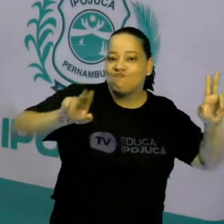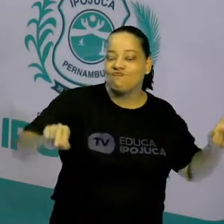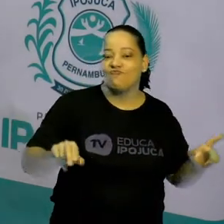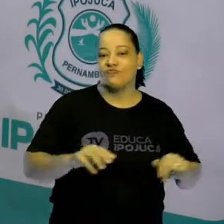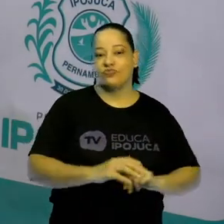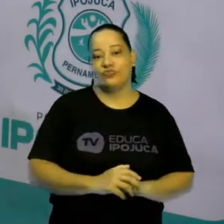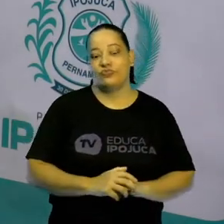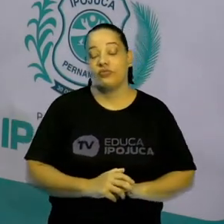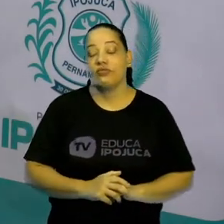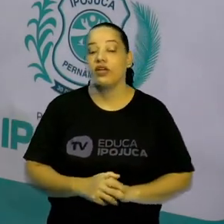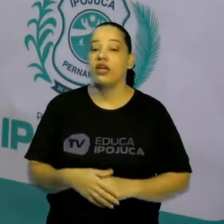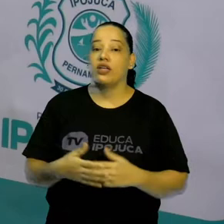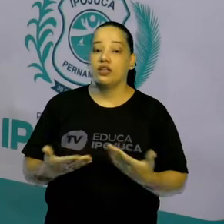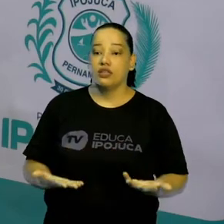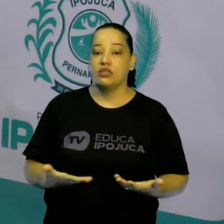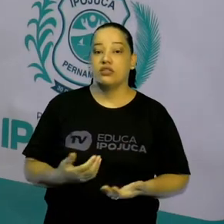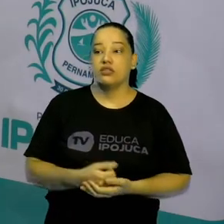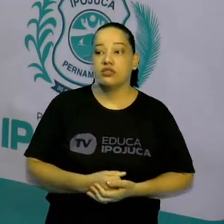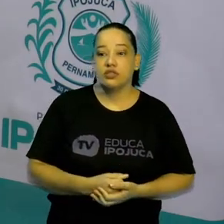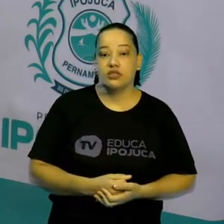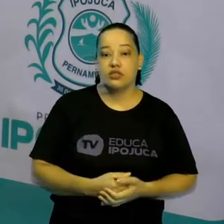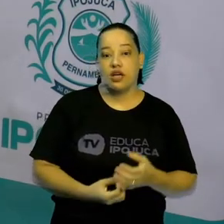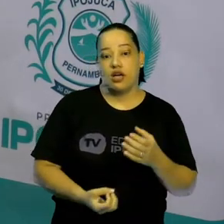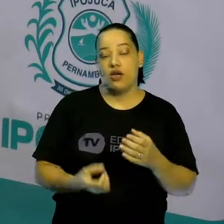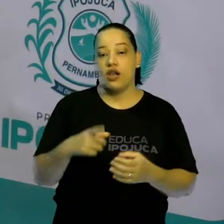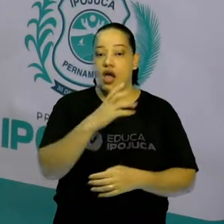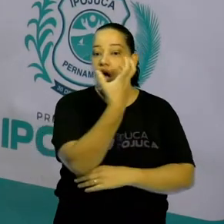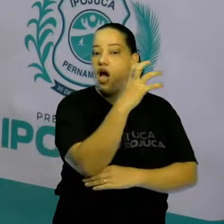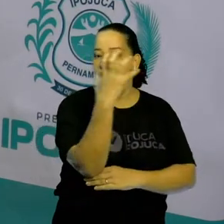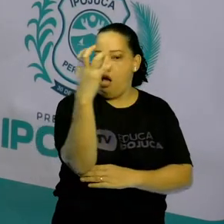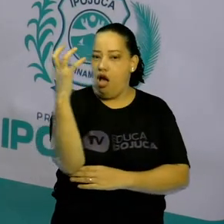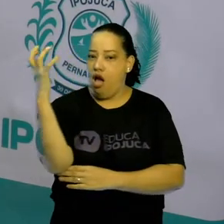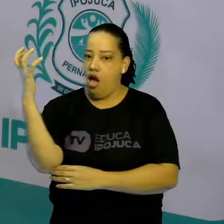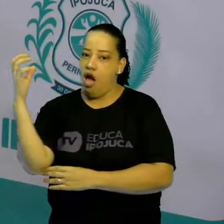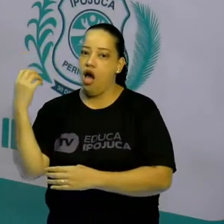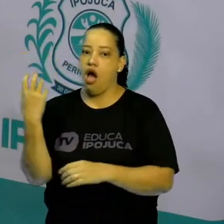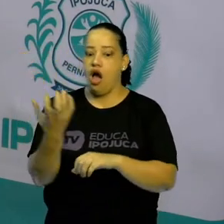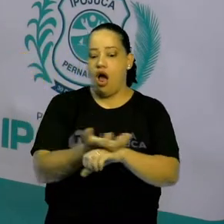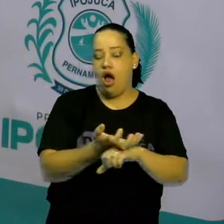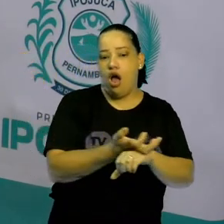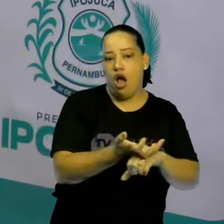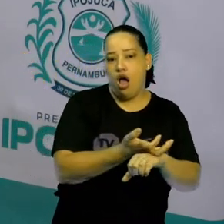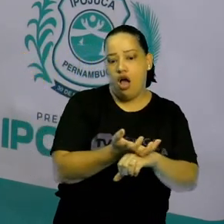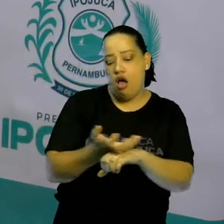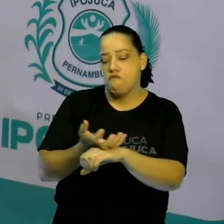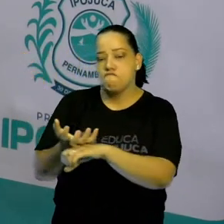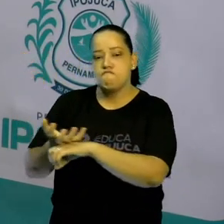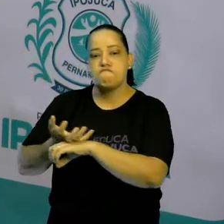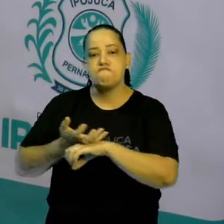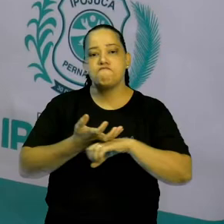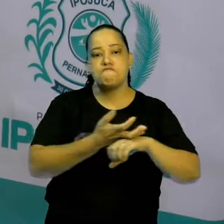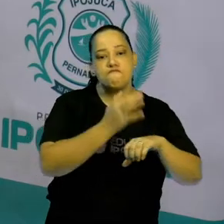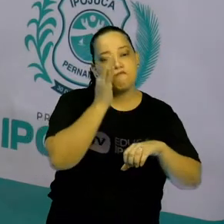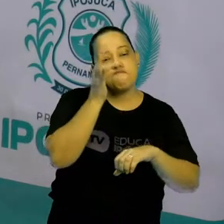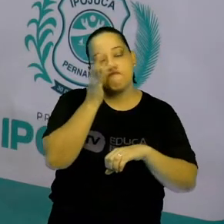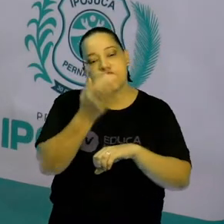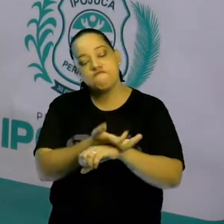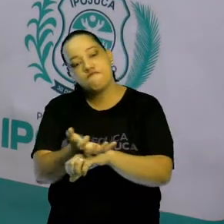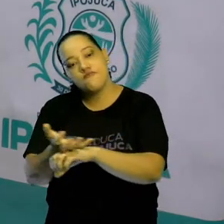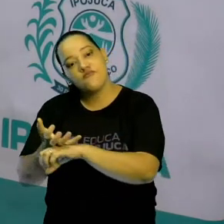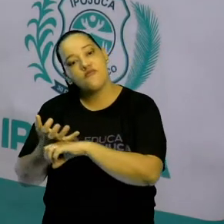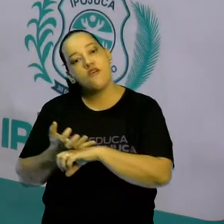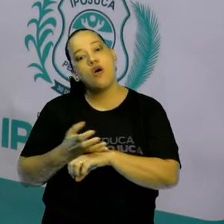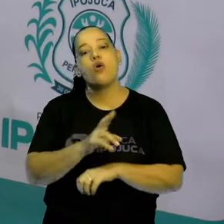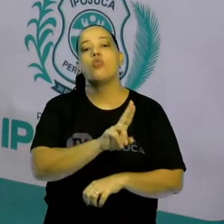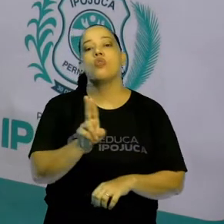A vegetação, ou seja, a mata que faz parte de lá, a flora que faz parte de lá, ela pode ser